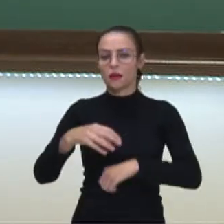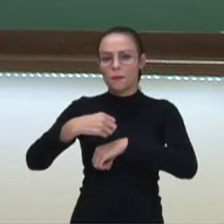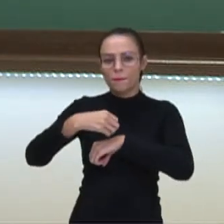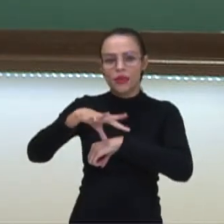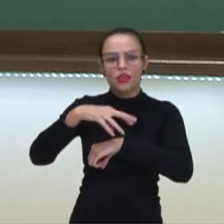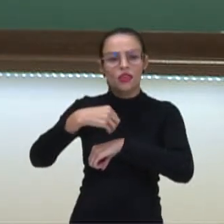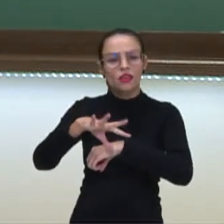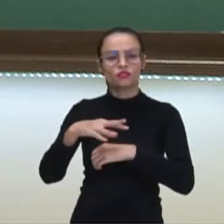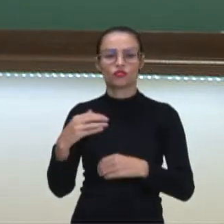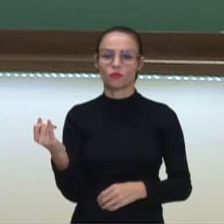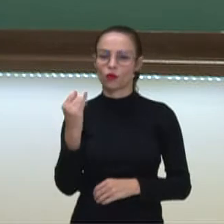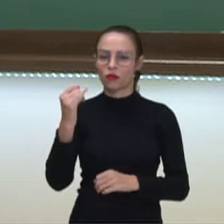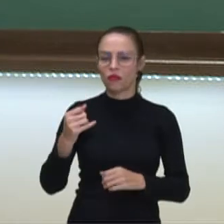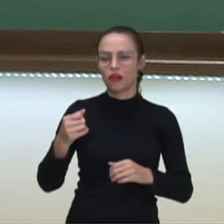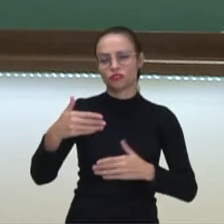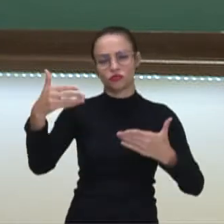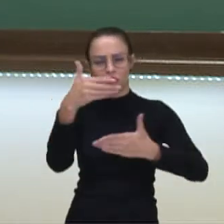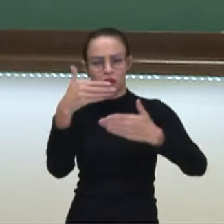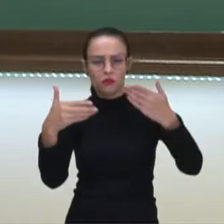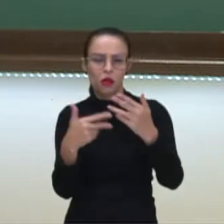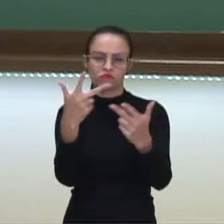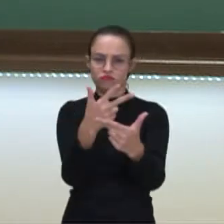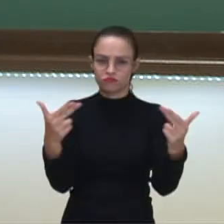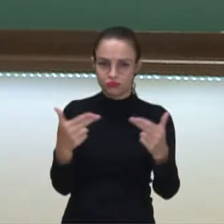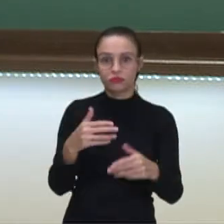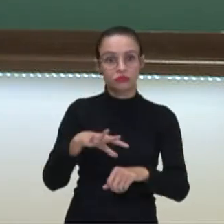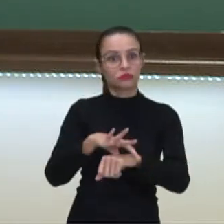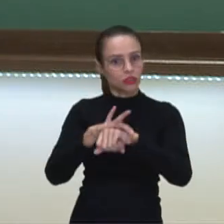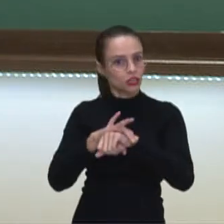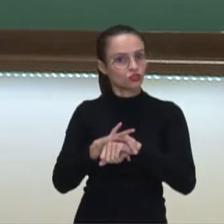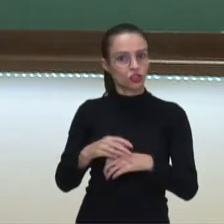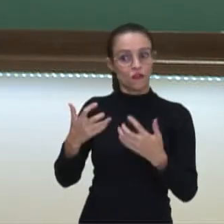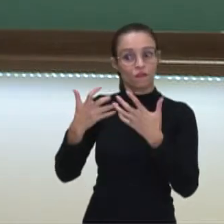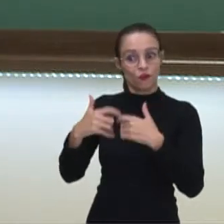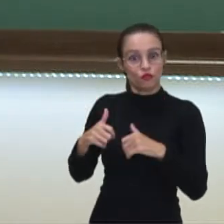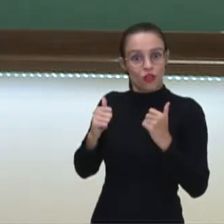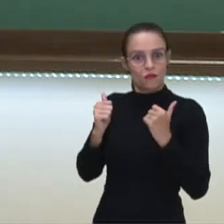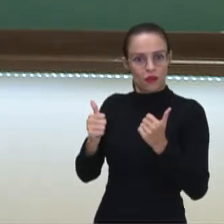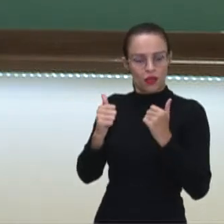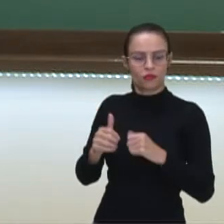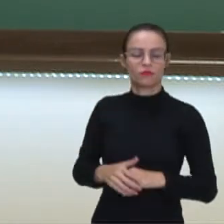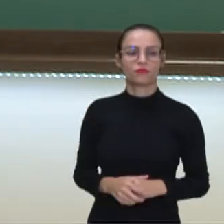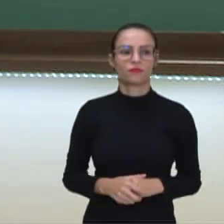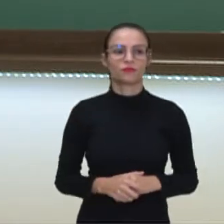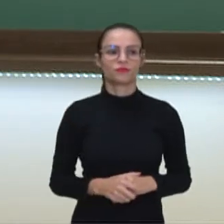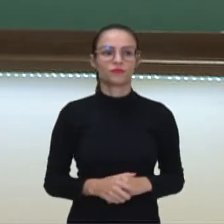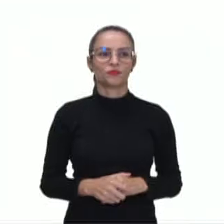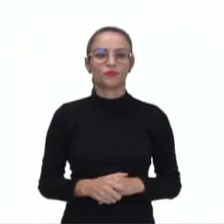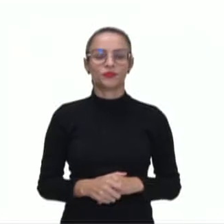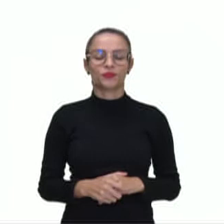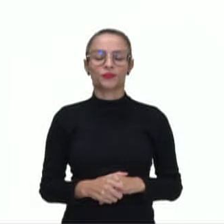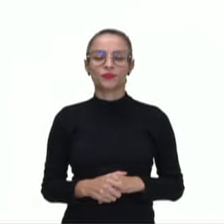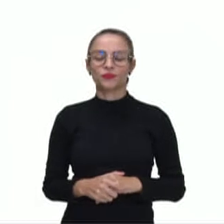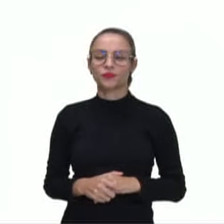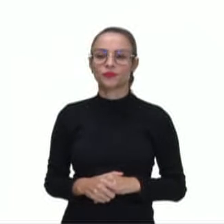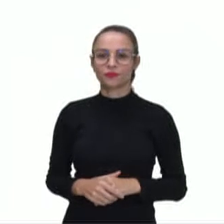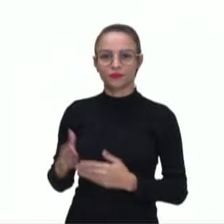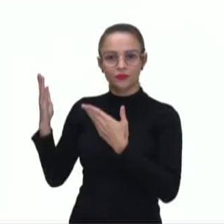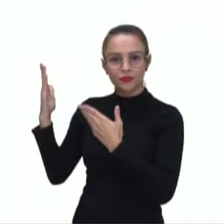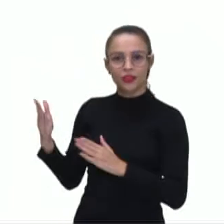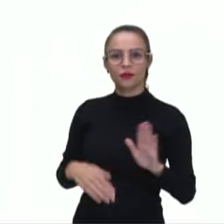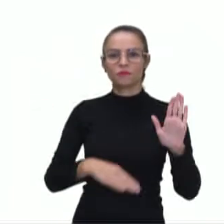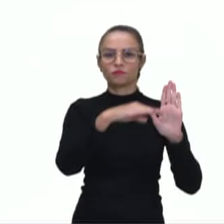Lembrando aí a importância de você garantir que essas mídias sejam reproduzidas durante o seu discurso. E aqui,